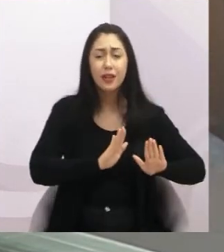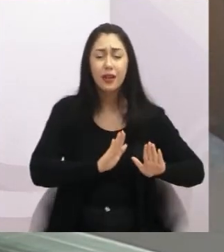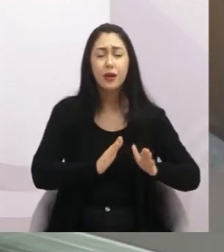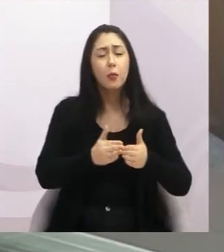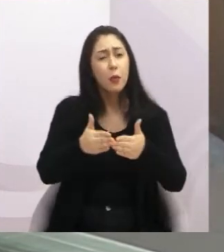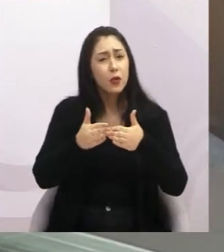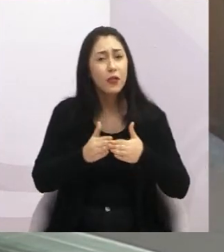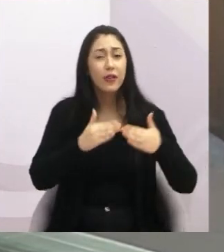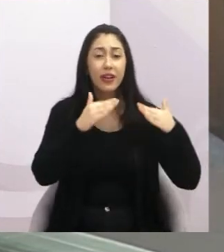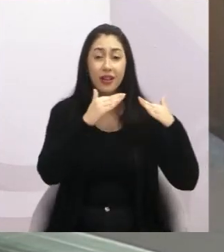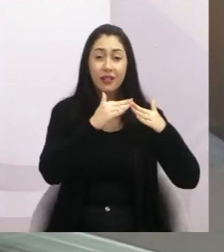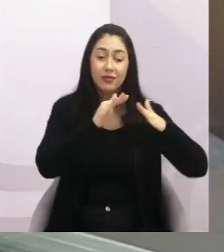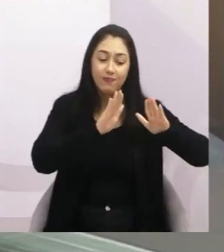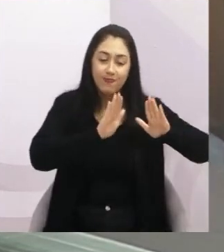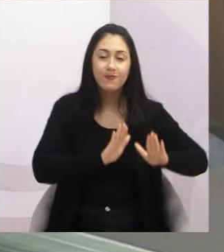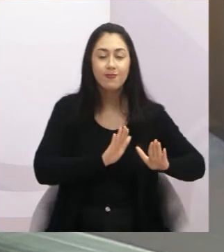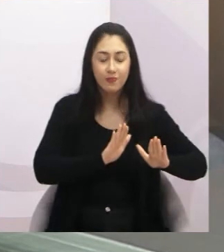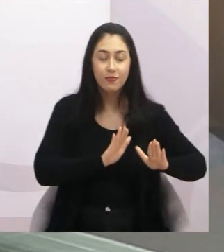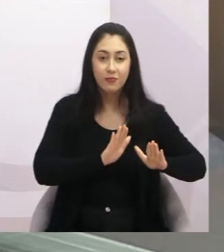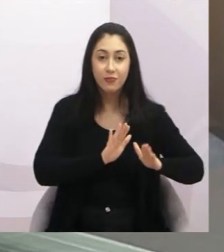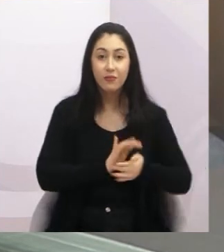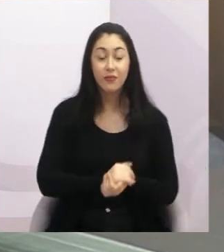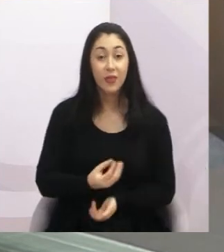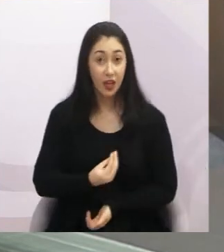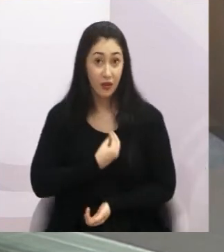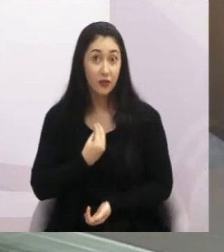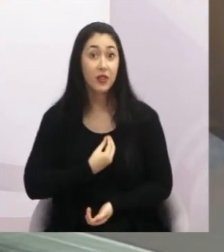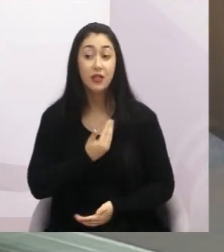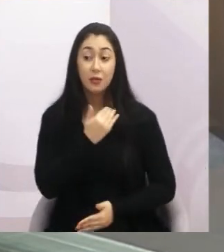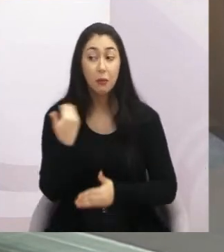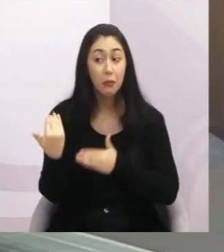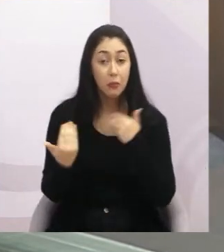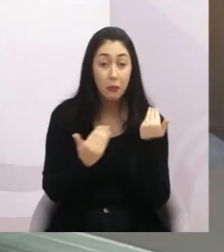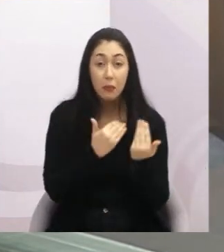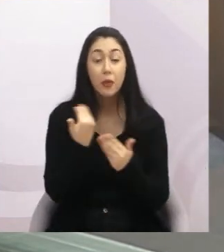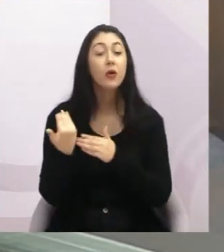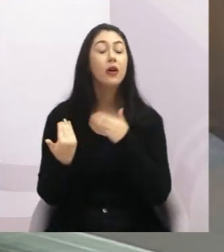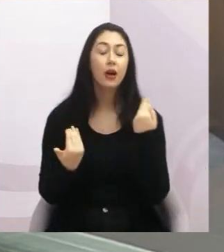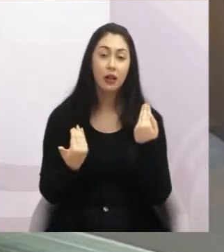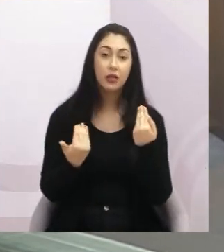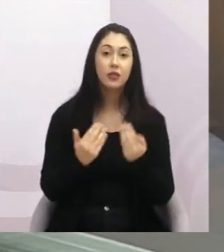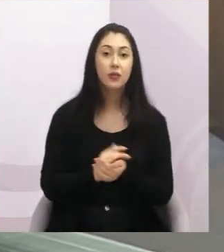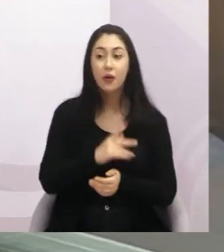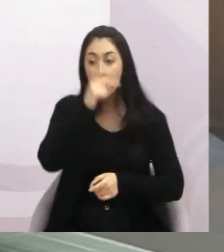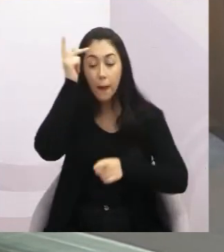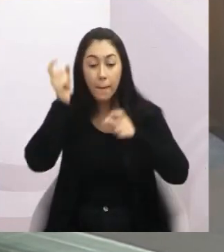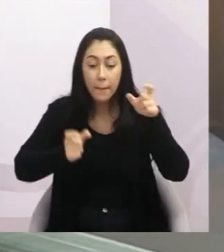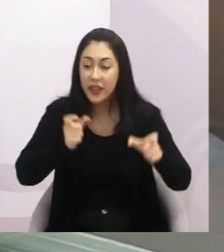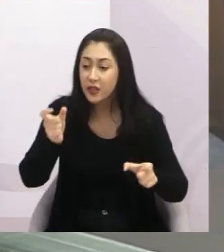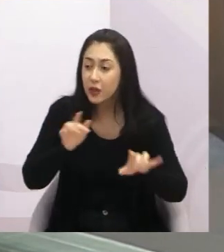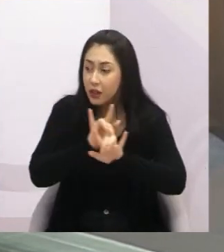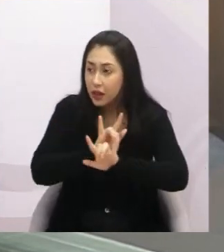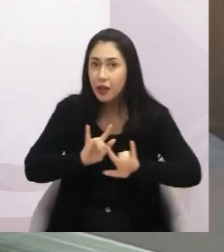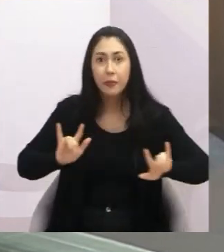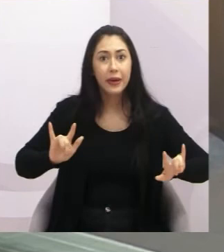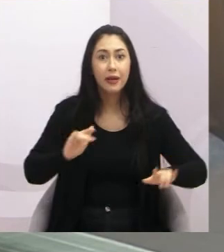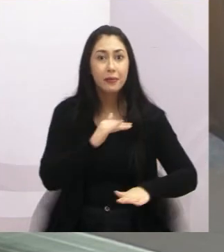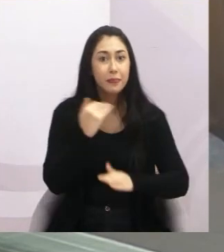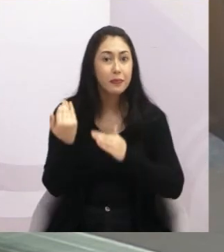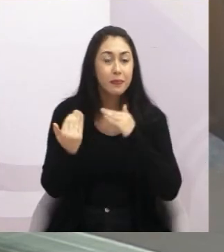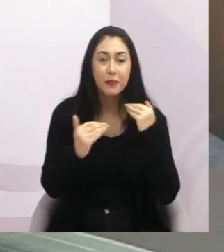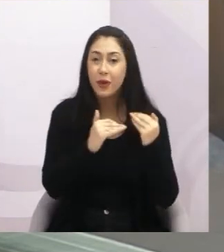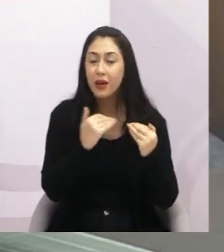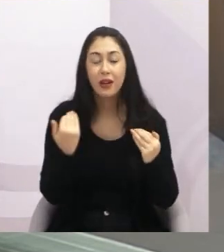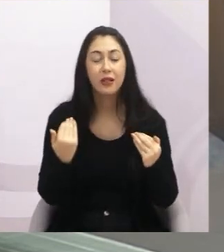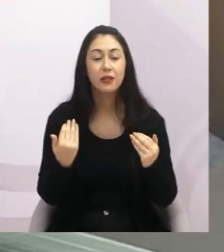fique em casa. São vidas que se perdem, são pessoas queridas que se vão. Não